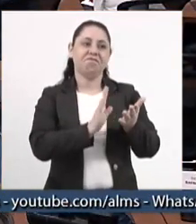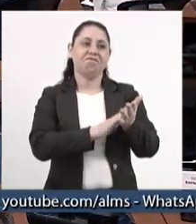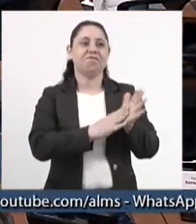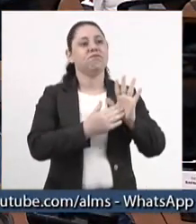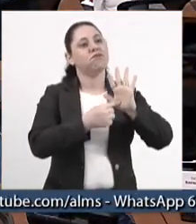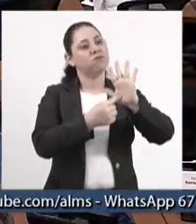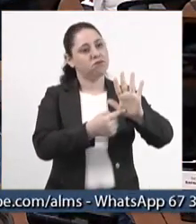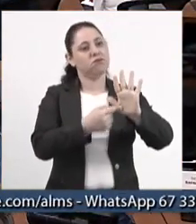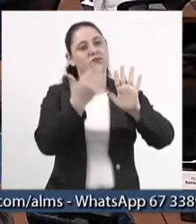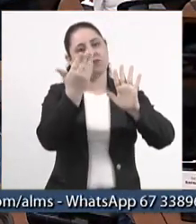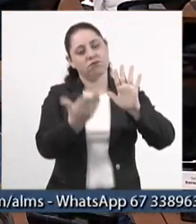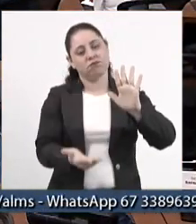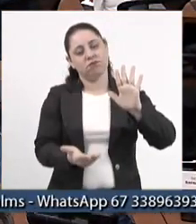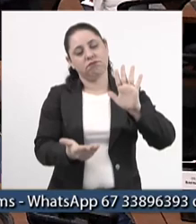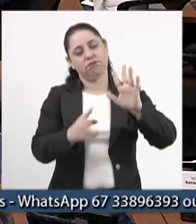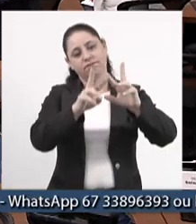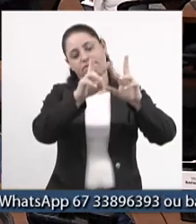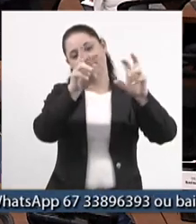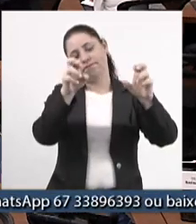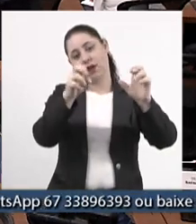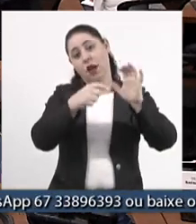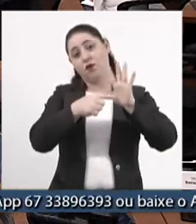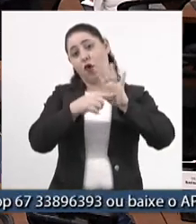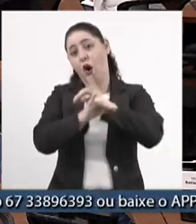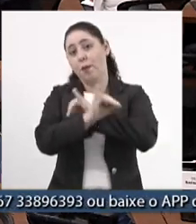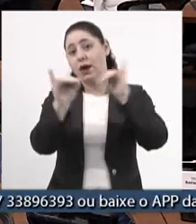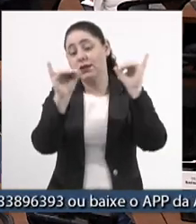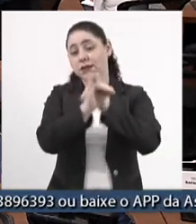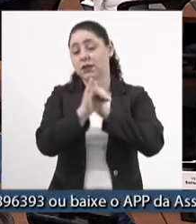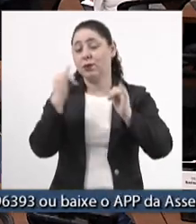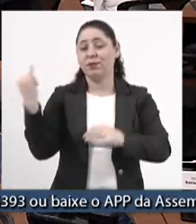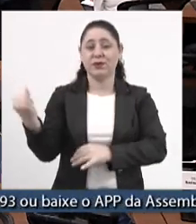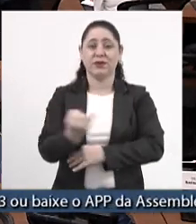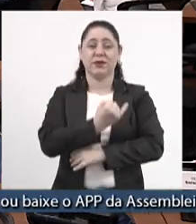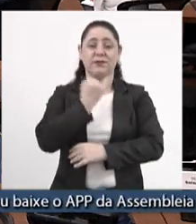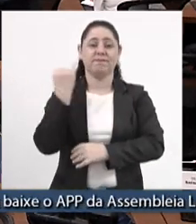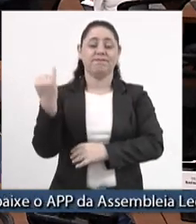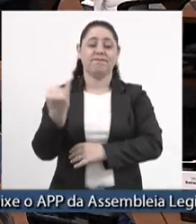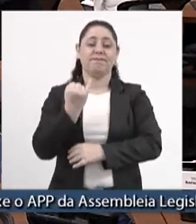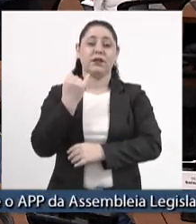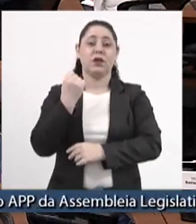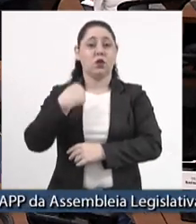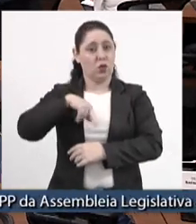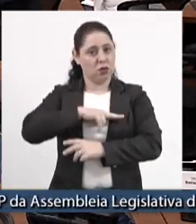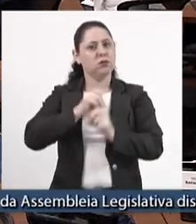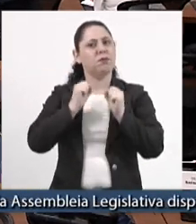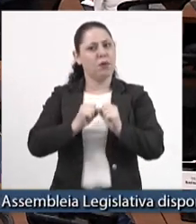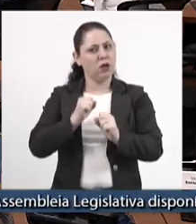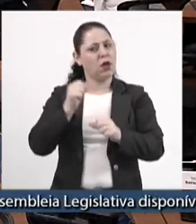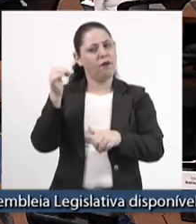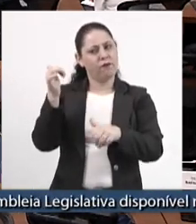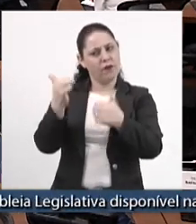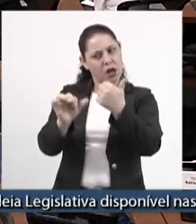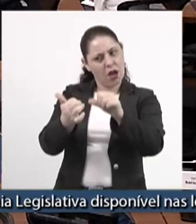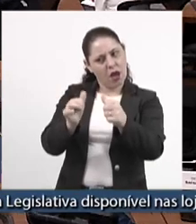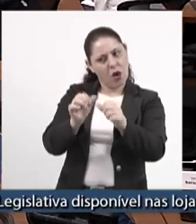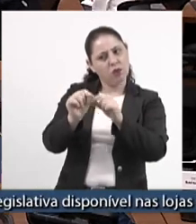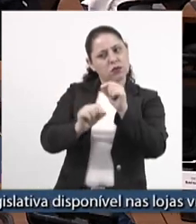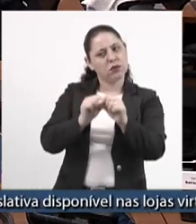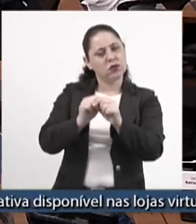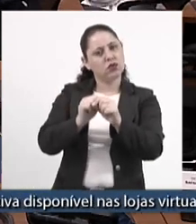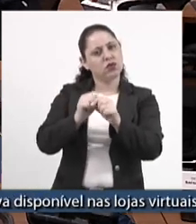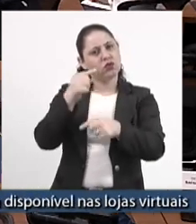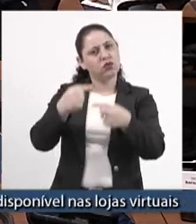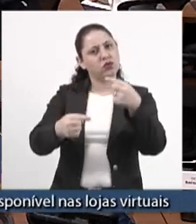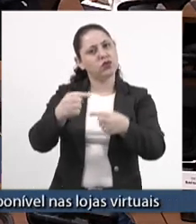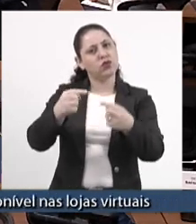trazer para nós os dados, esses números que são importantes para que a gente possa avaliar o que está sendo